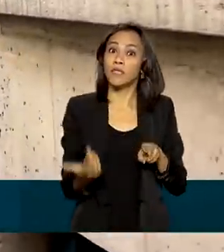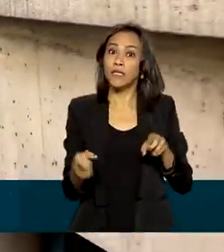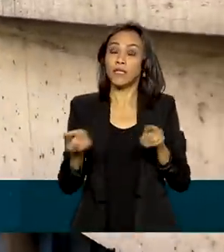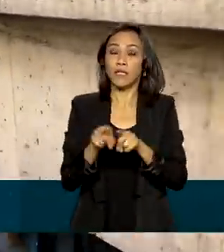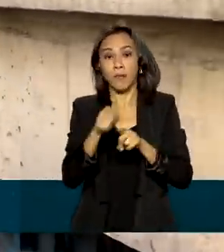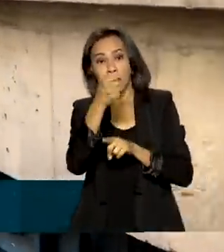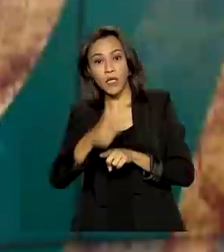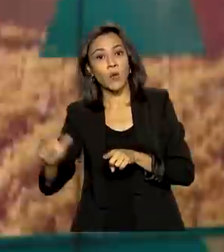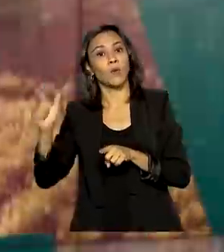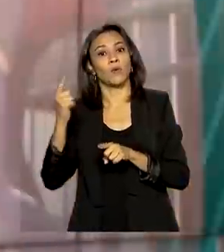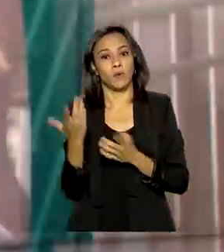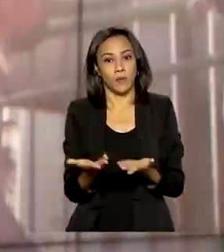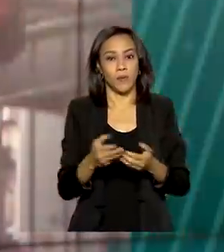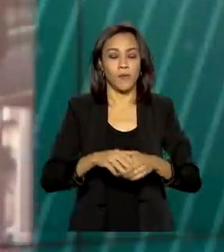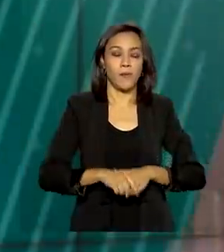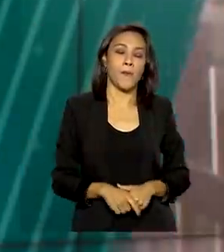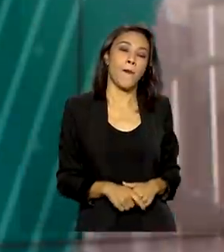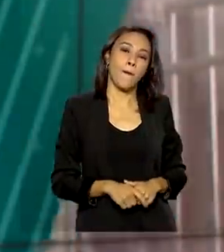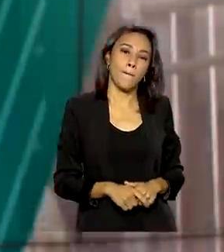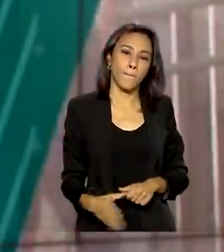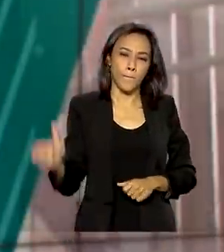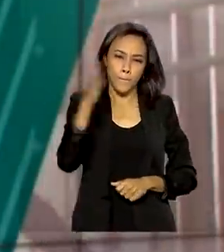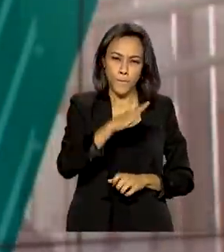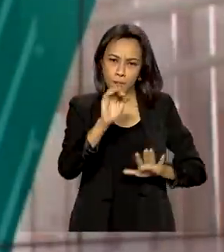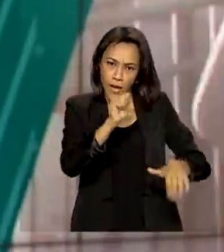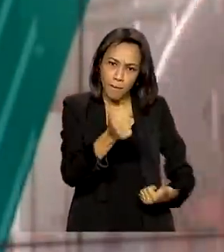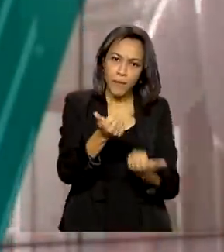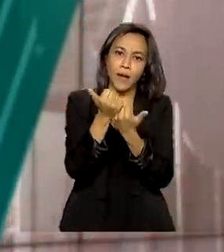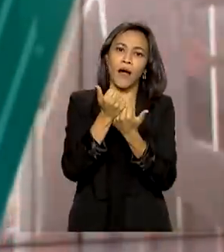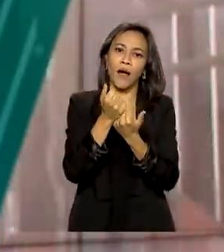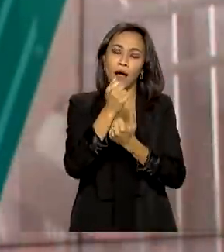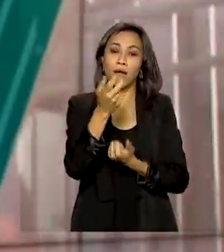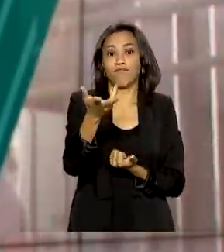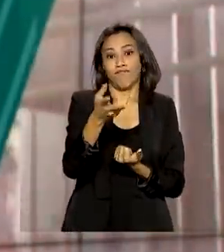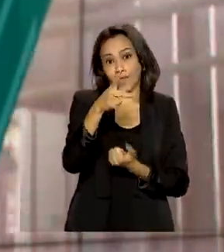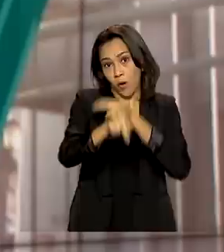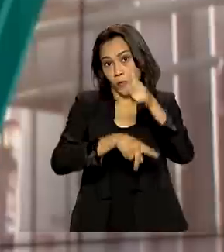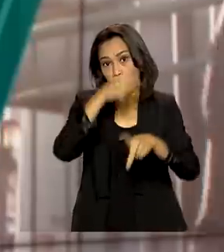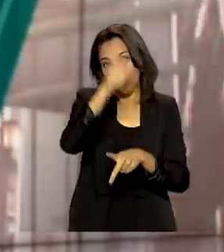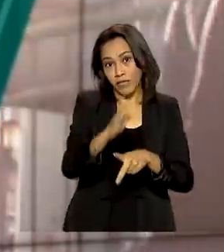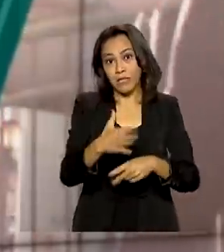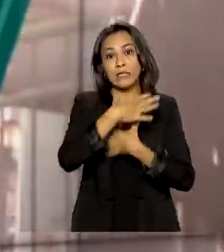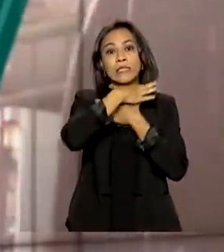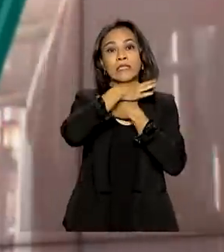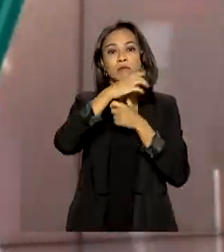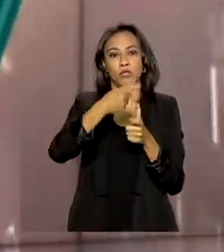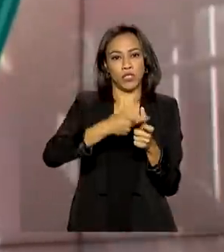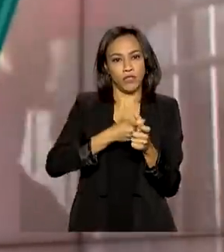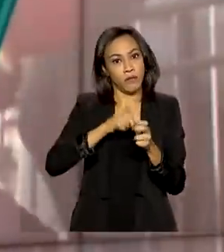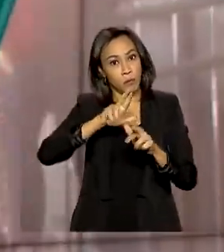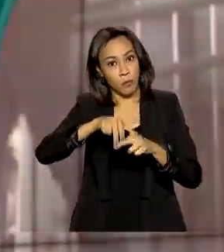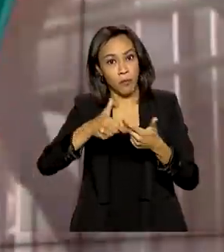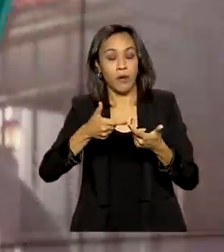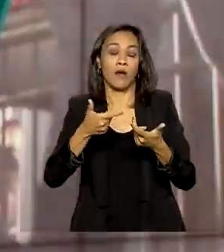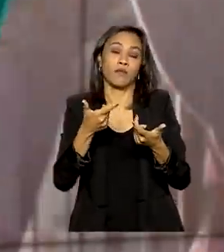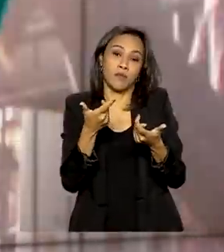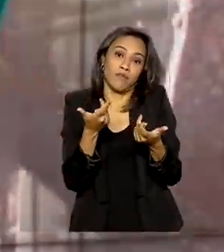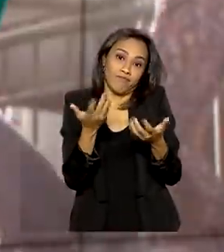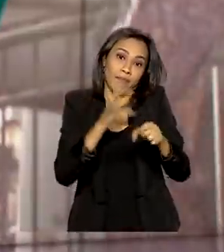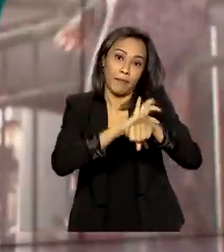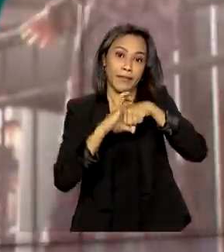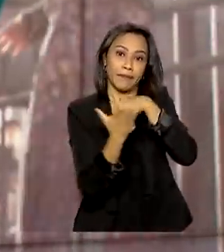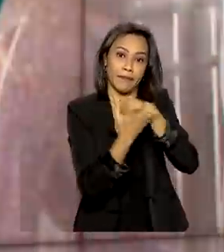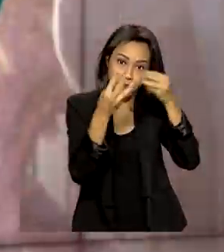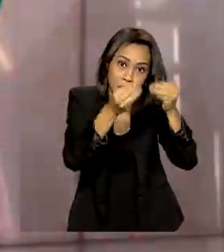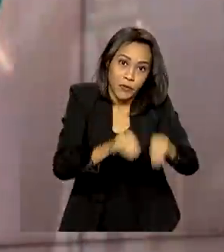autorizações ferroviárias. Apoiar os brasileiros endividados, inclusive quem foi prejudicado pela pandemia. O